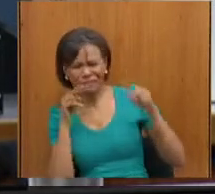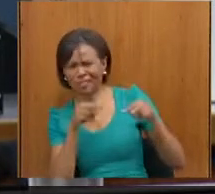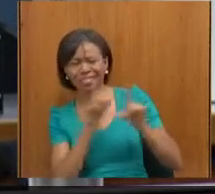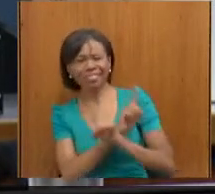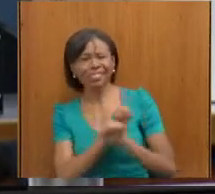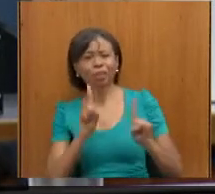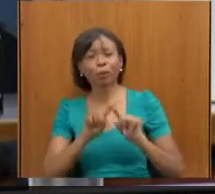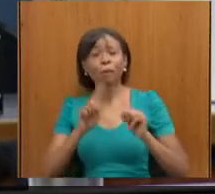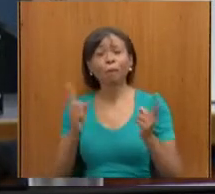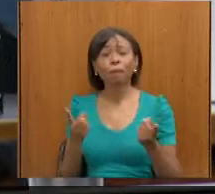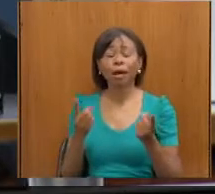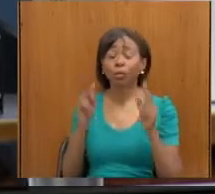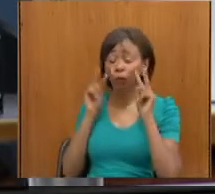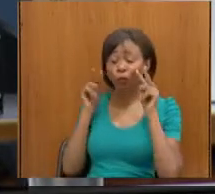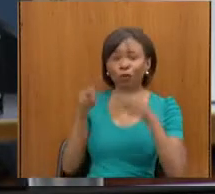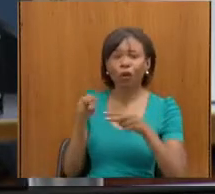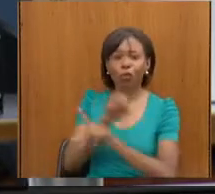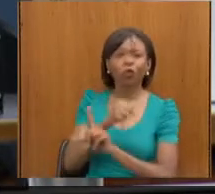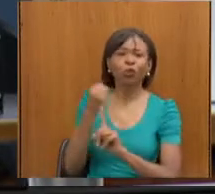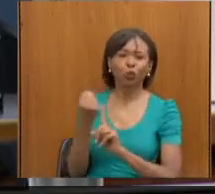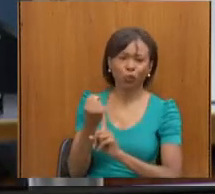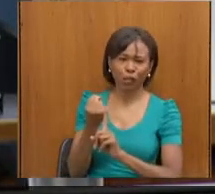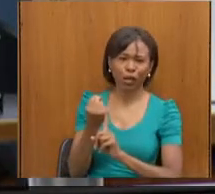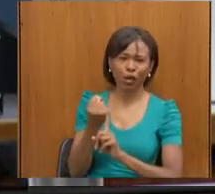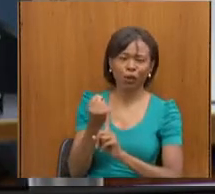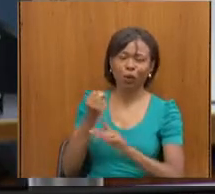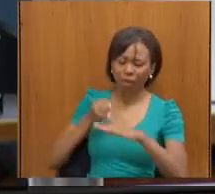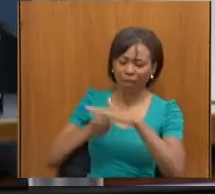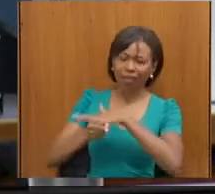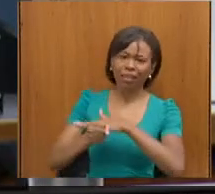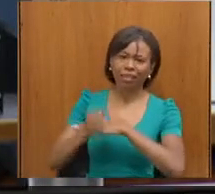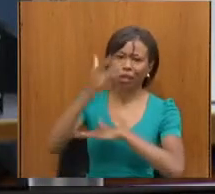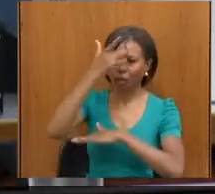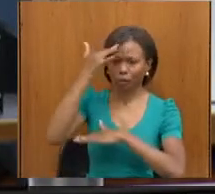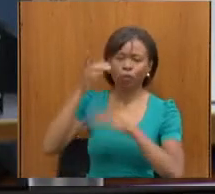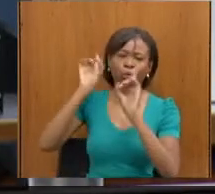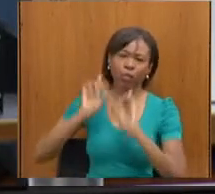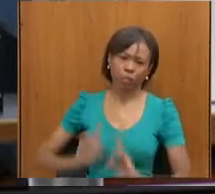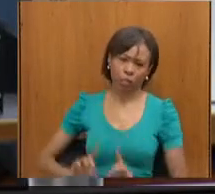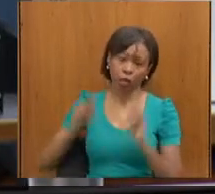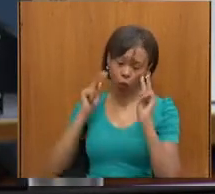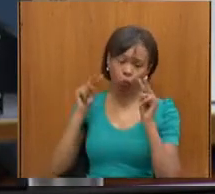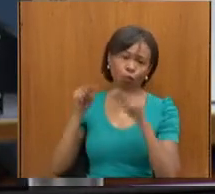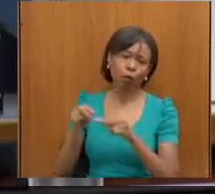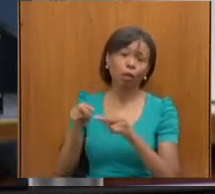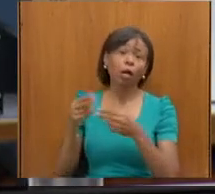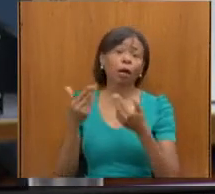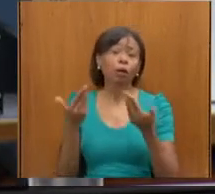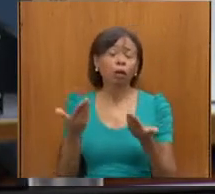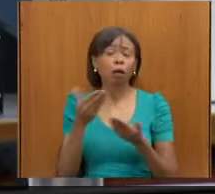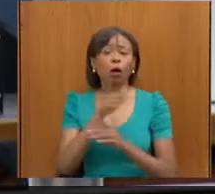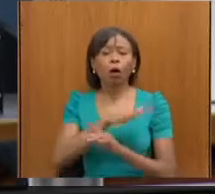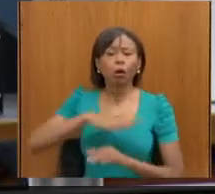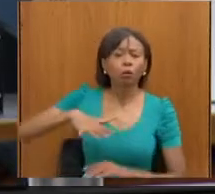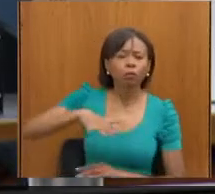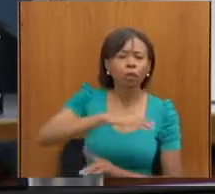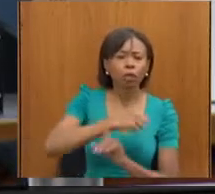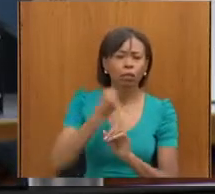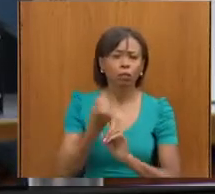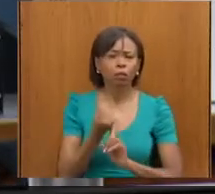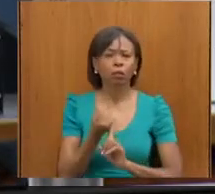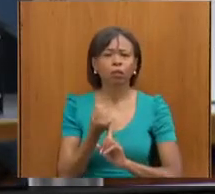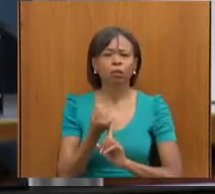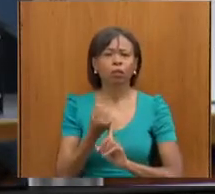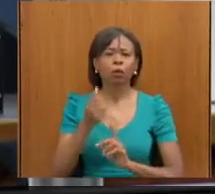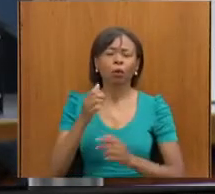social em que ela está inserida. Então, os ambientes sociais, a sociedade, o Estado, etc.,